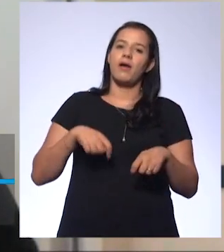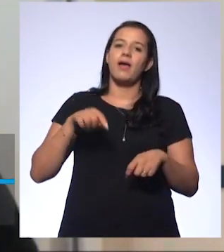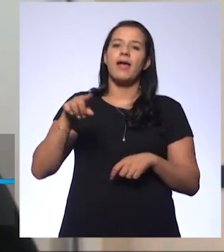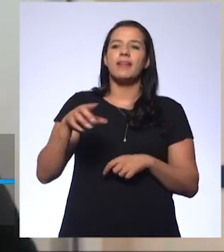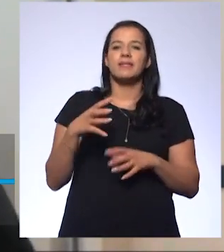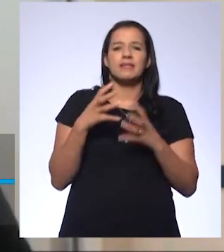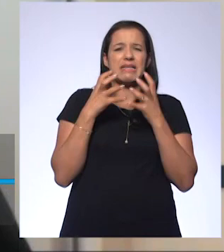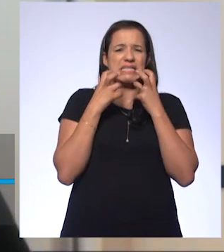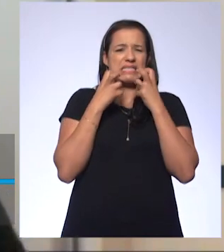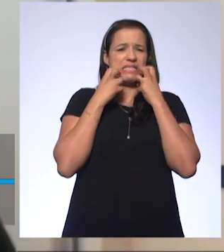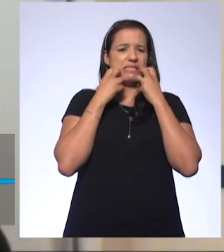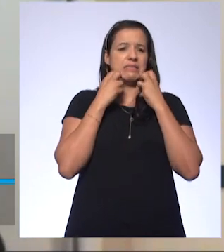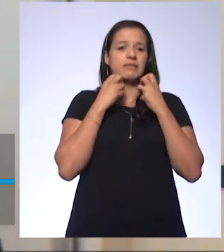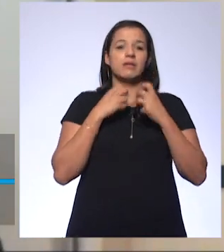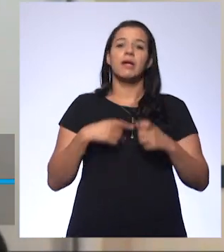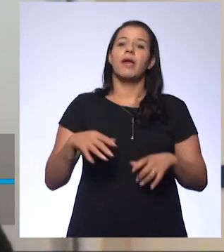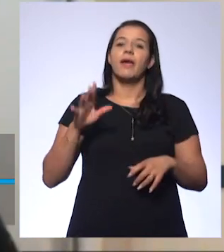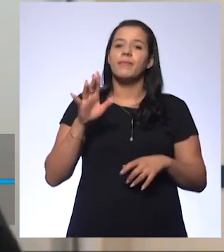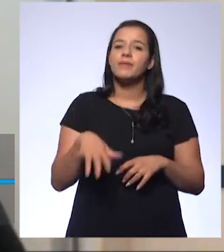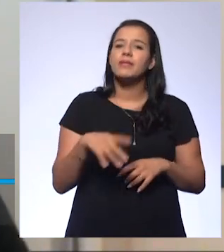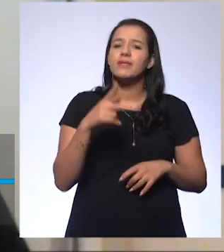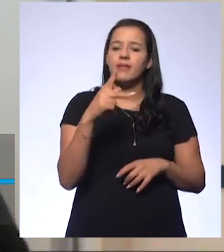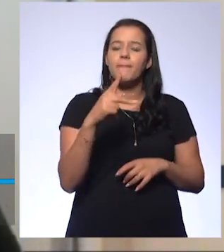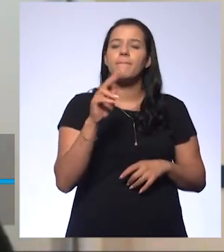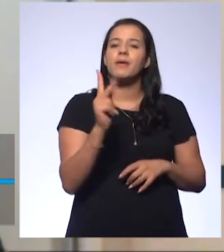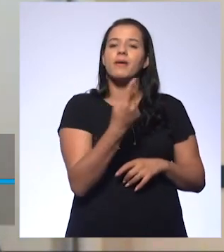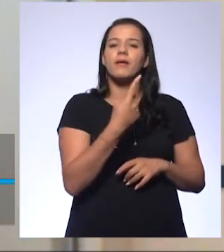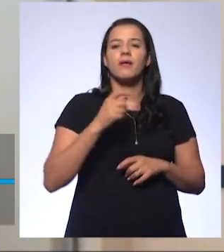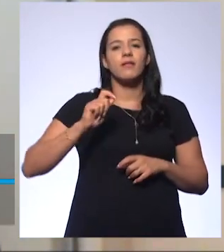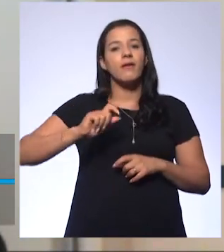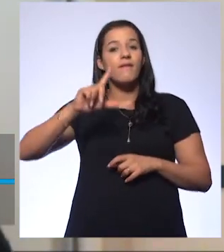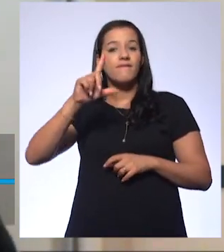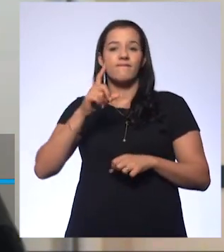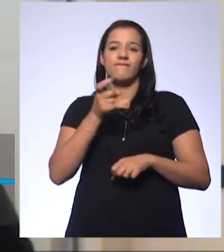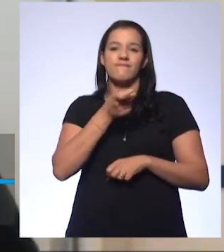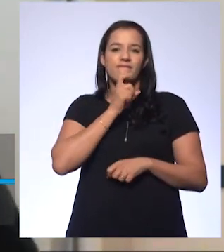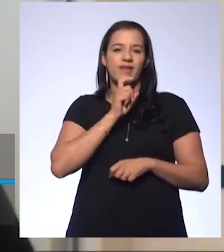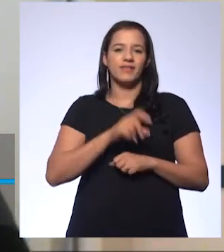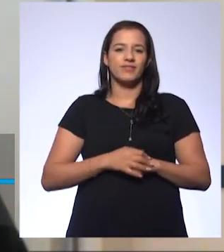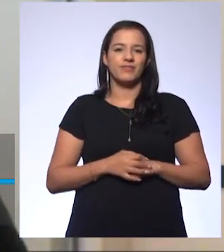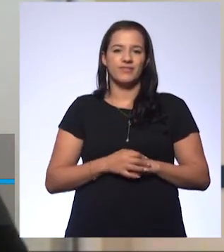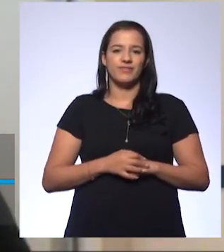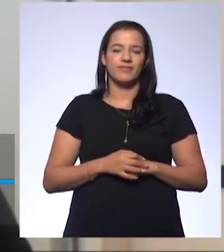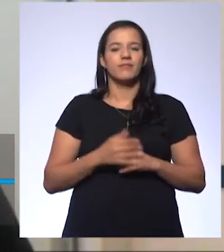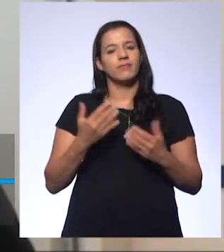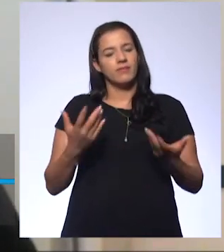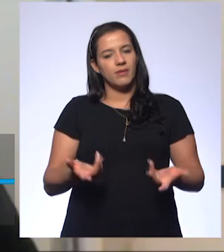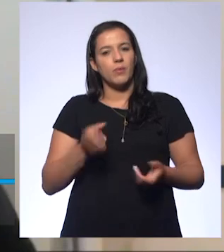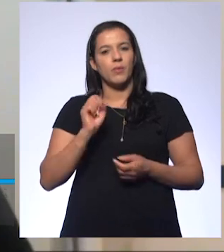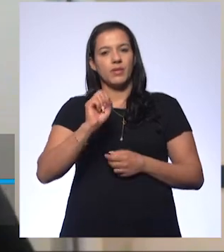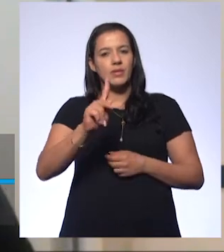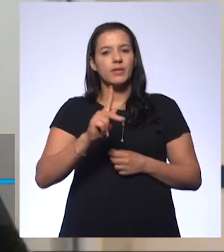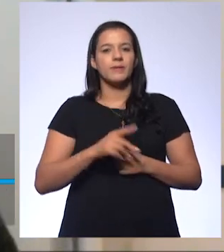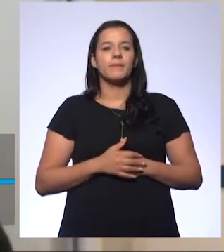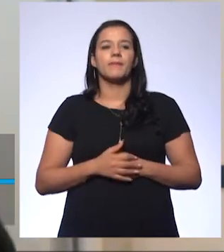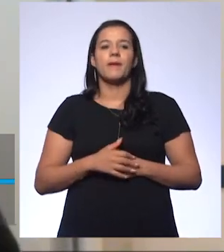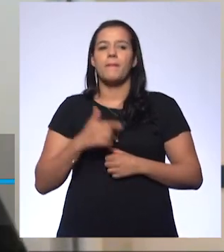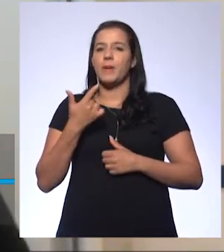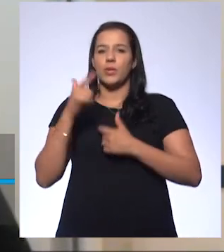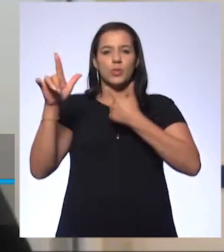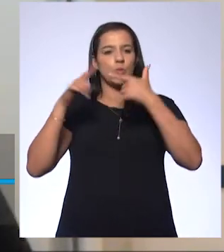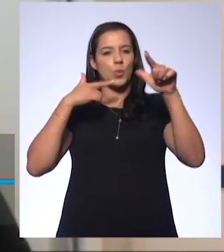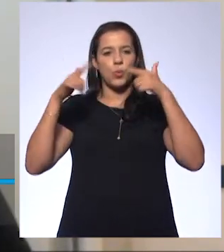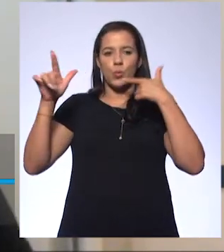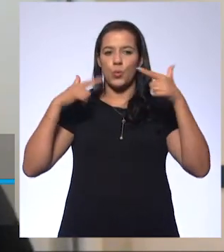amarrando. Por quê? Porque ela está um pouco alcalina. Ela ainda está verde. Então, nesse caso, ok. Mas para fazer